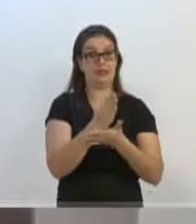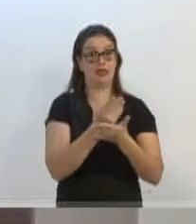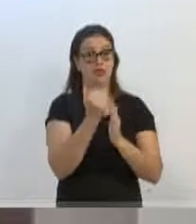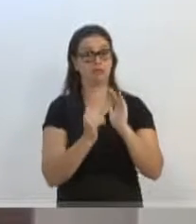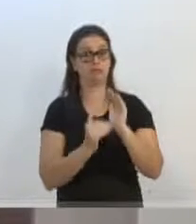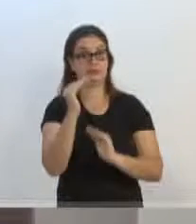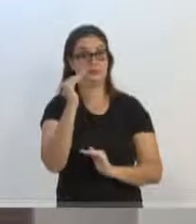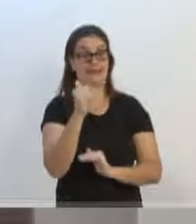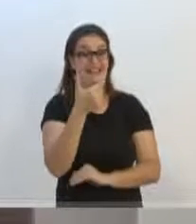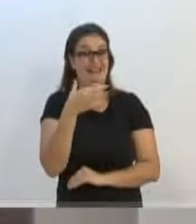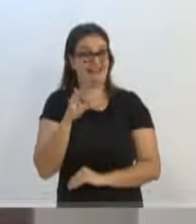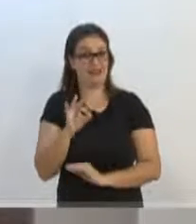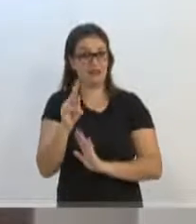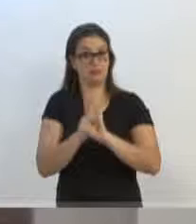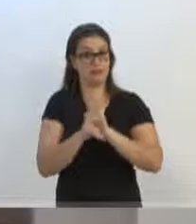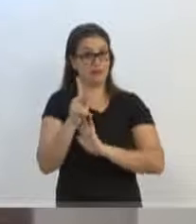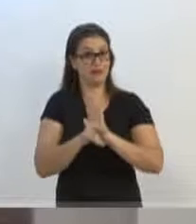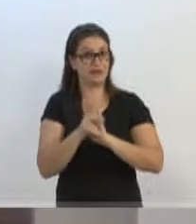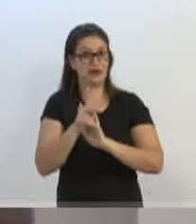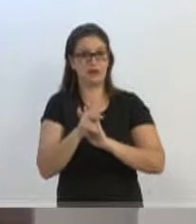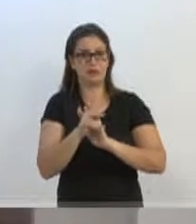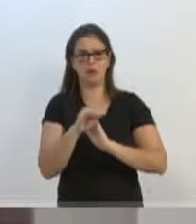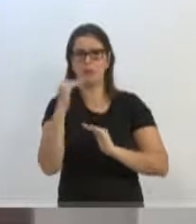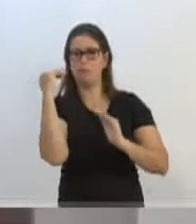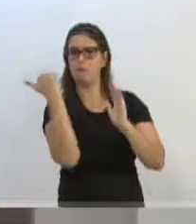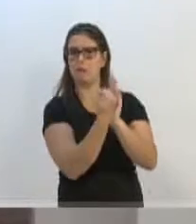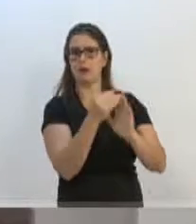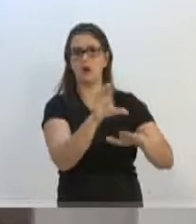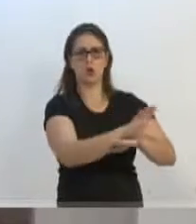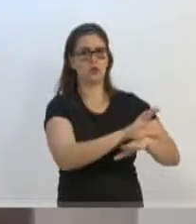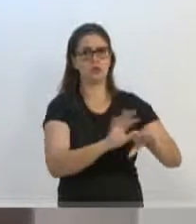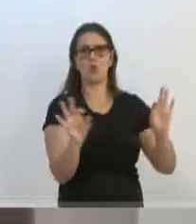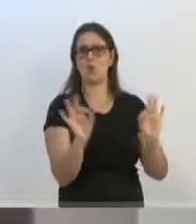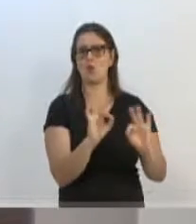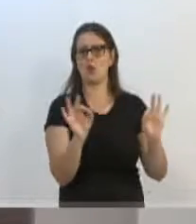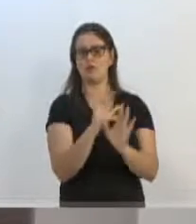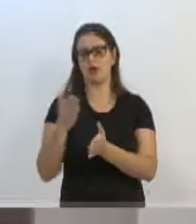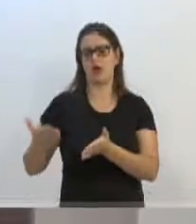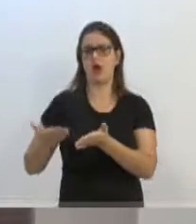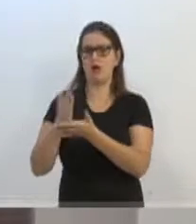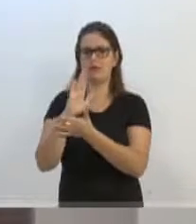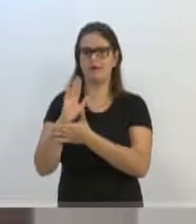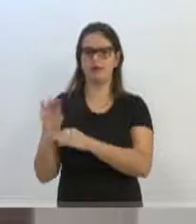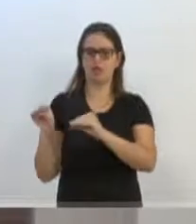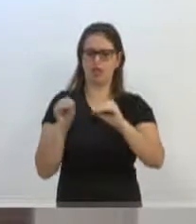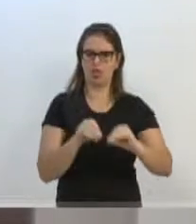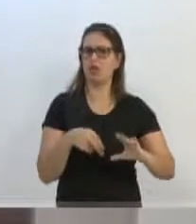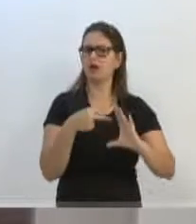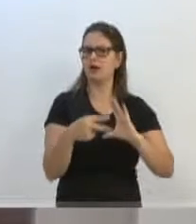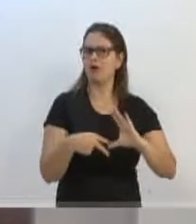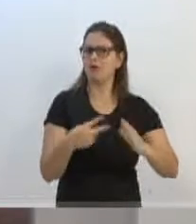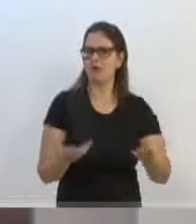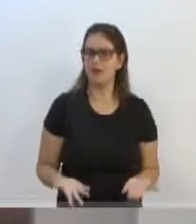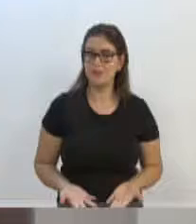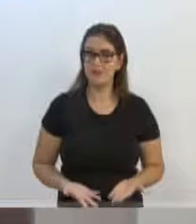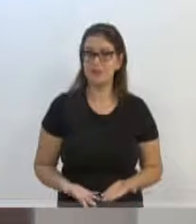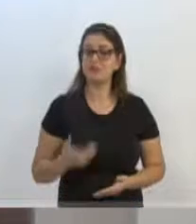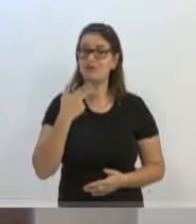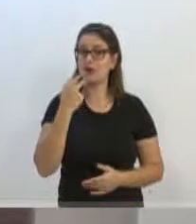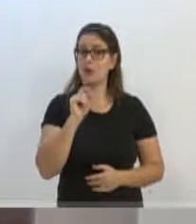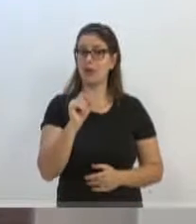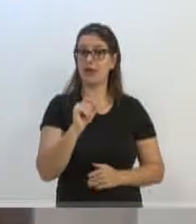e 10 desses projetos, na verdade, inconstitucionais, foram aprovados e vieram para cá. E quero dizer mais, porque muitos projetos